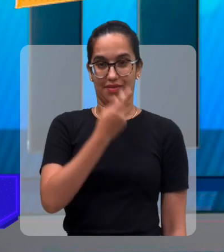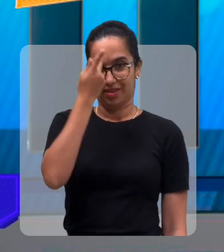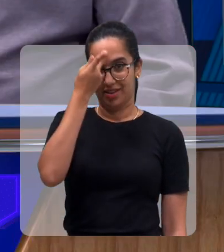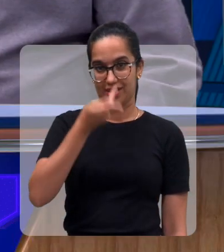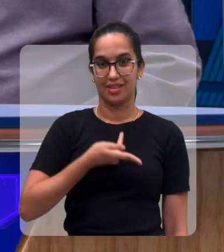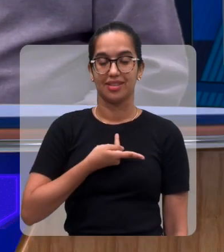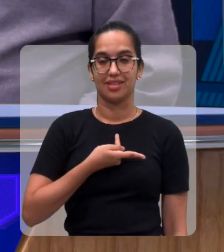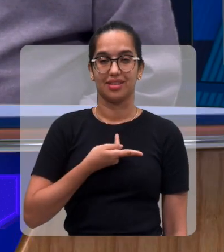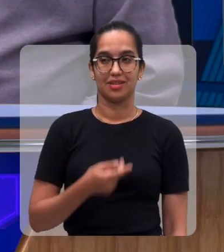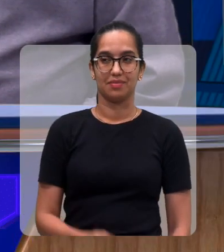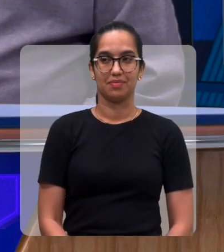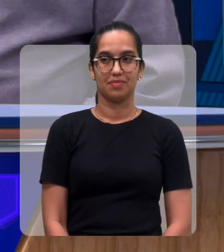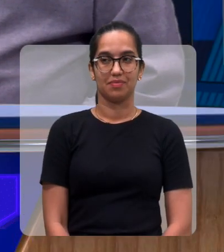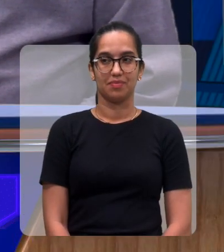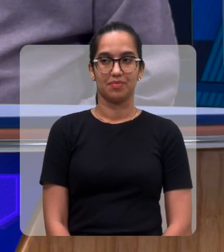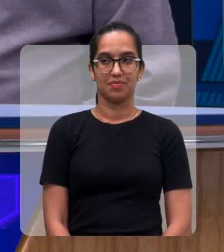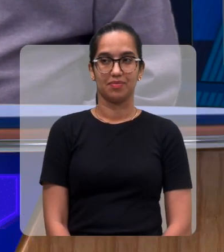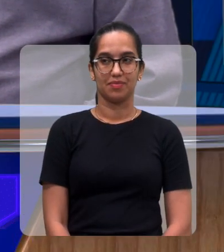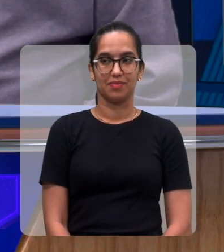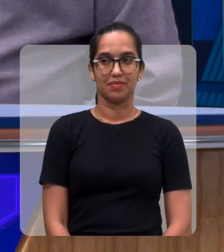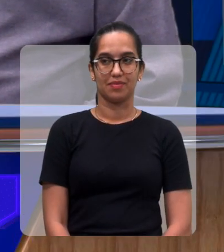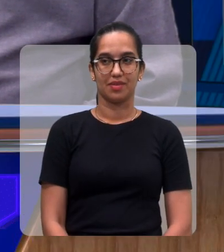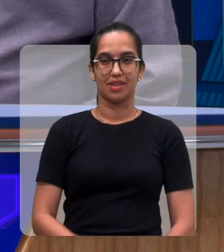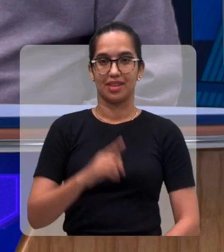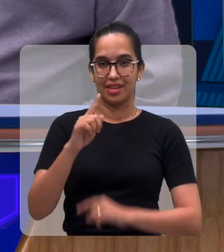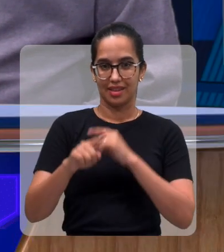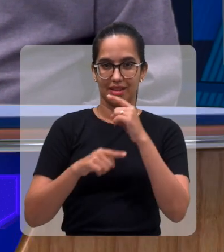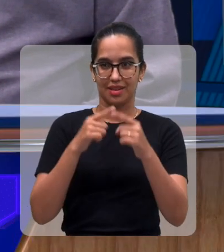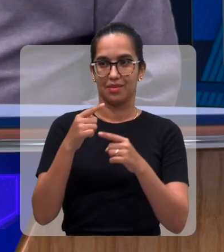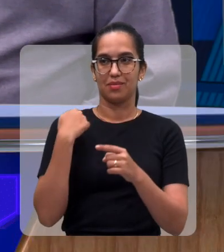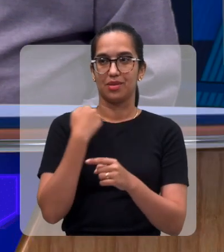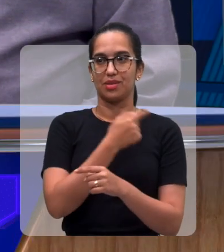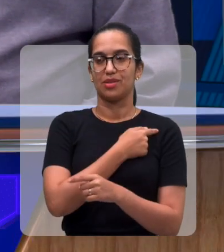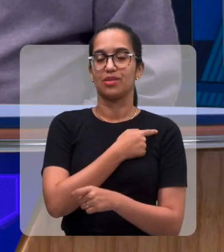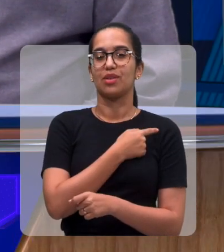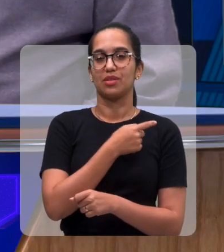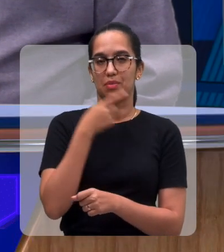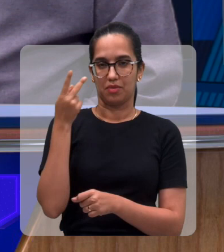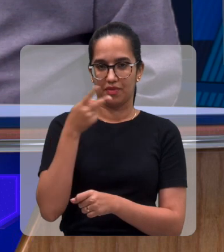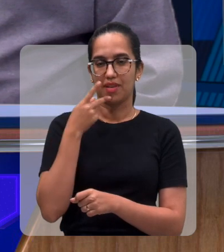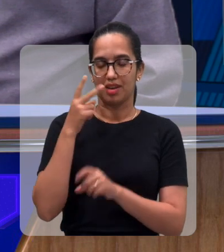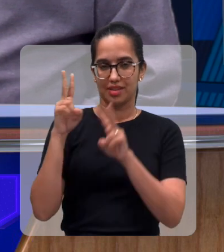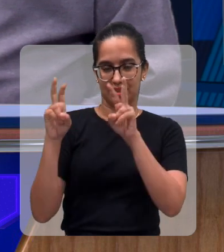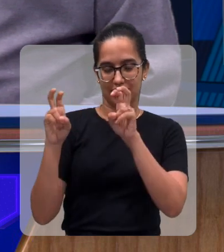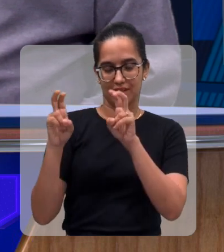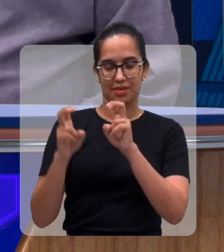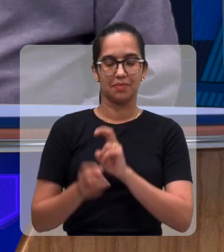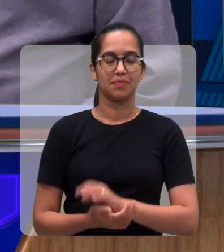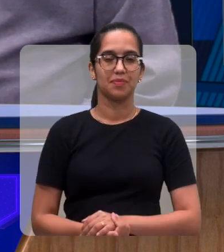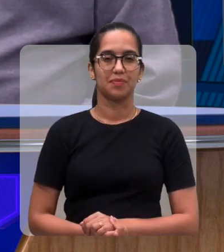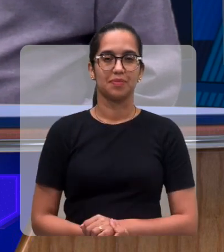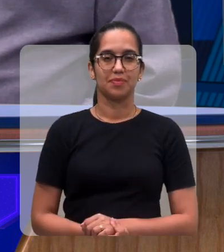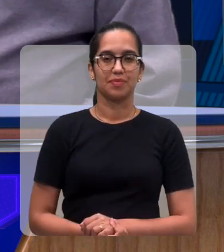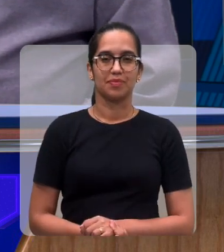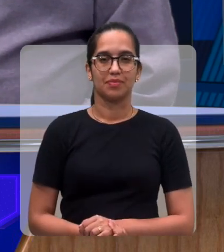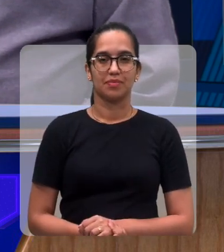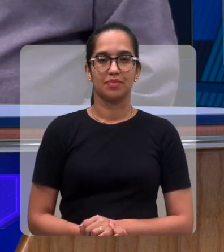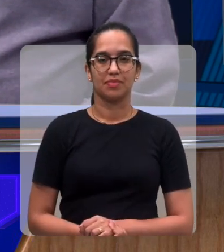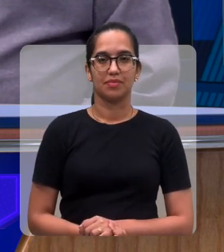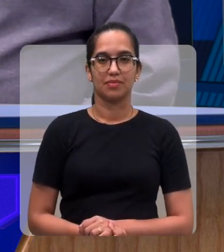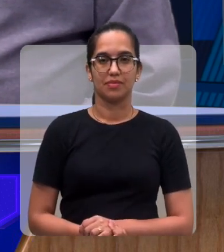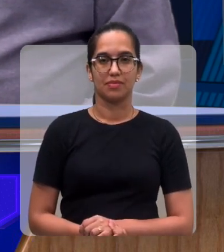Aconteceu Comigo. E esse quadro... Depois nós vamos desenvolver um pouquinho. Luiz, no que diz respeito a